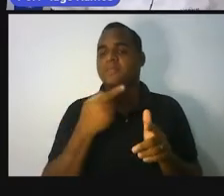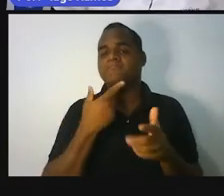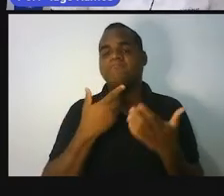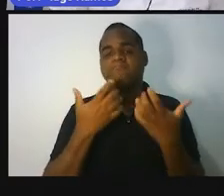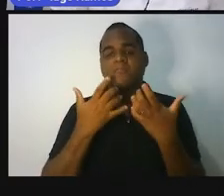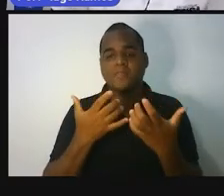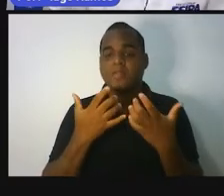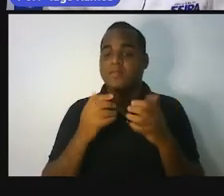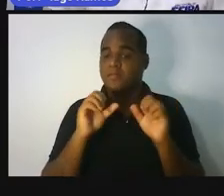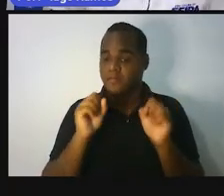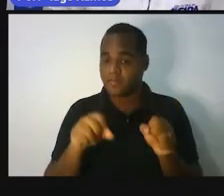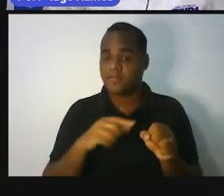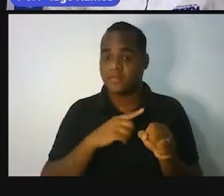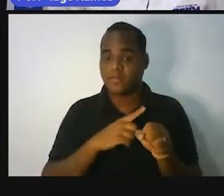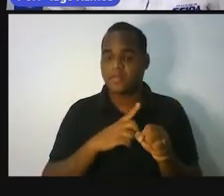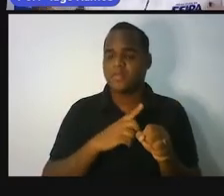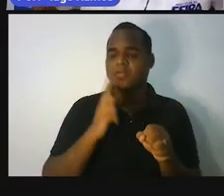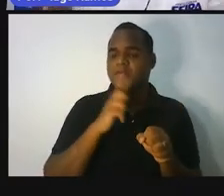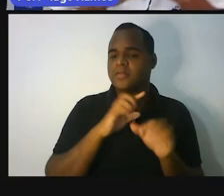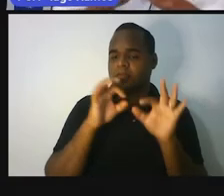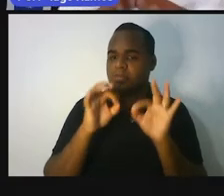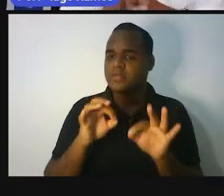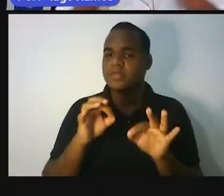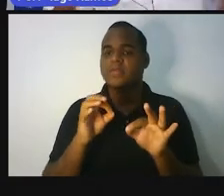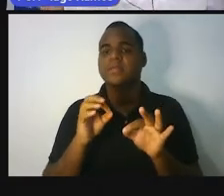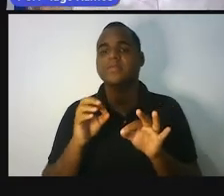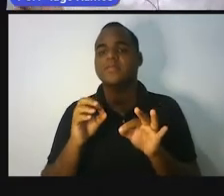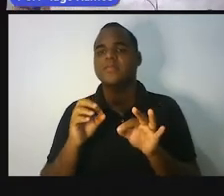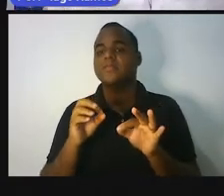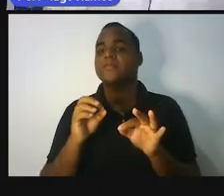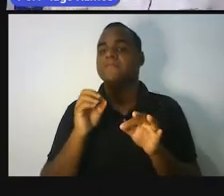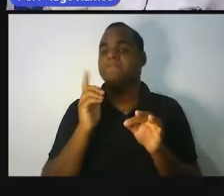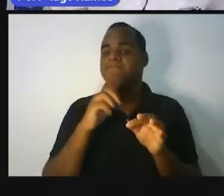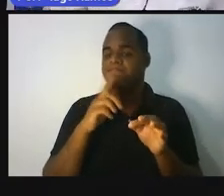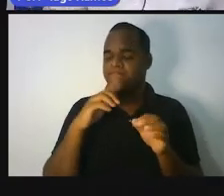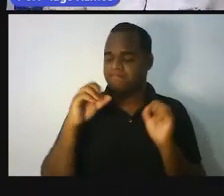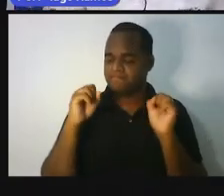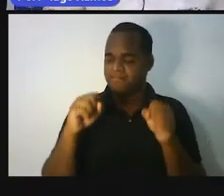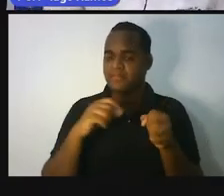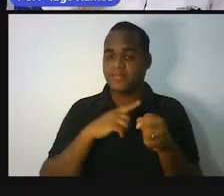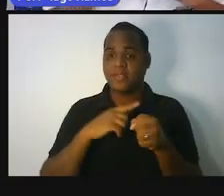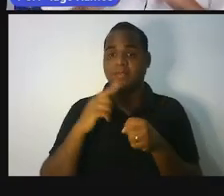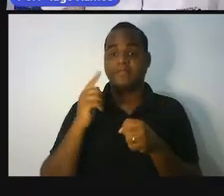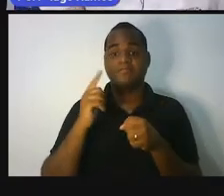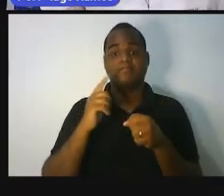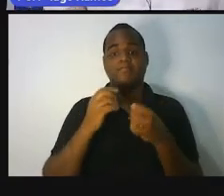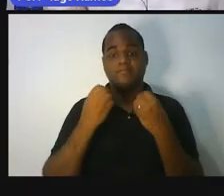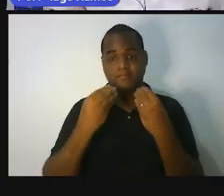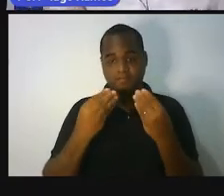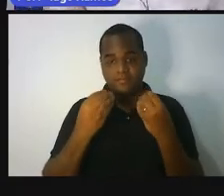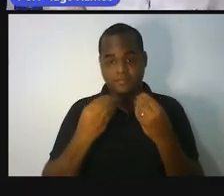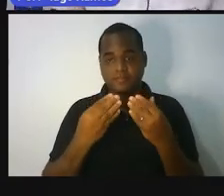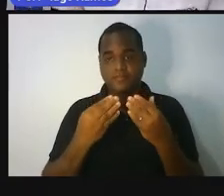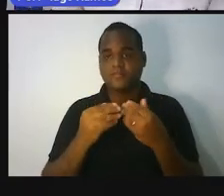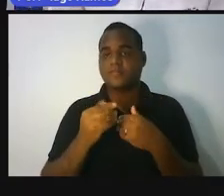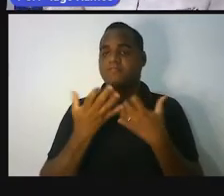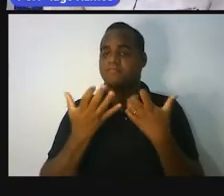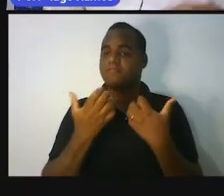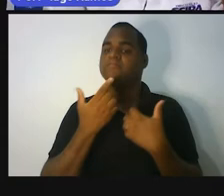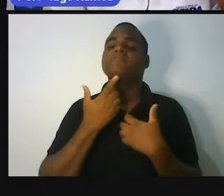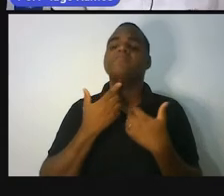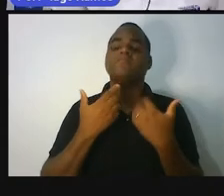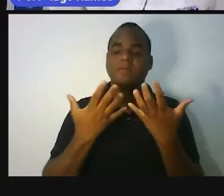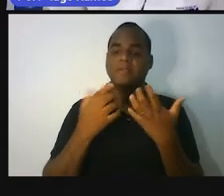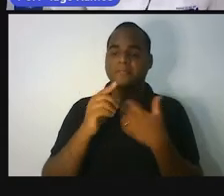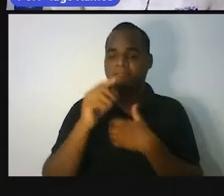tentar fazer com que você entenda isso de uma vez por todas. Tá? Eu quero que você saia dessa aula